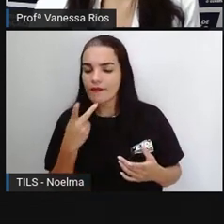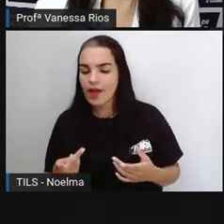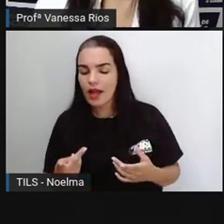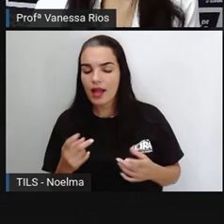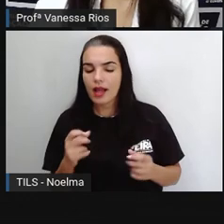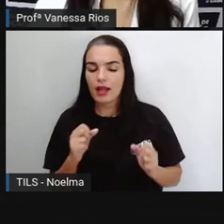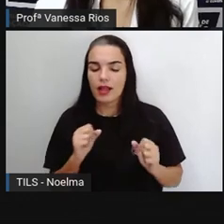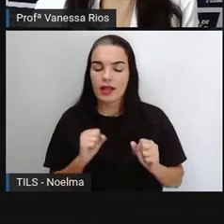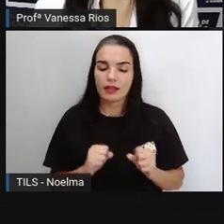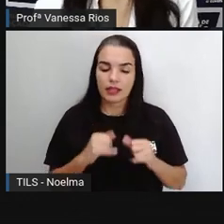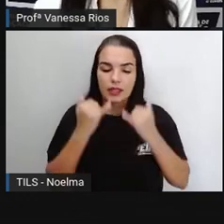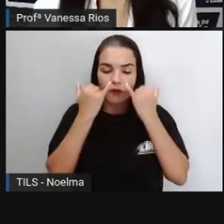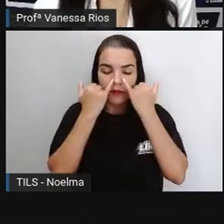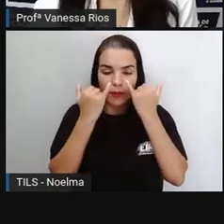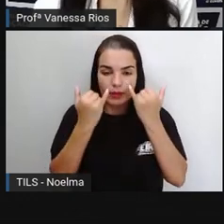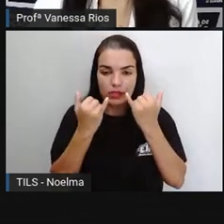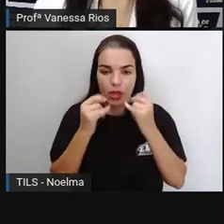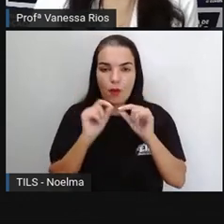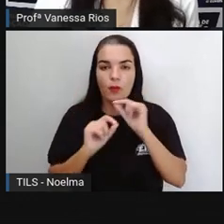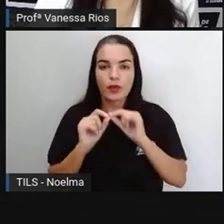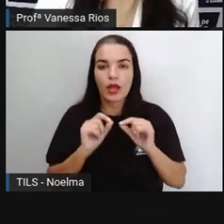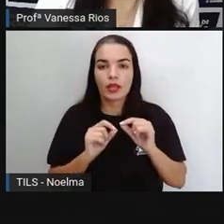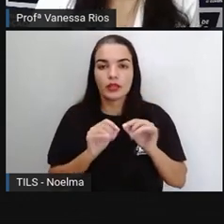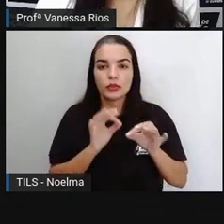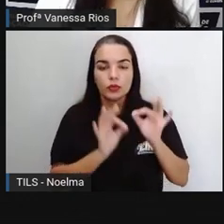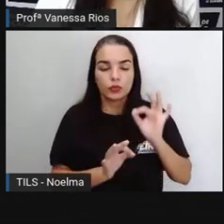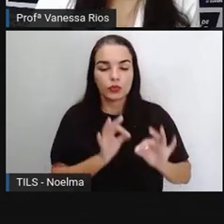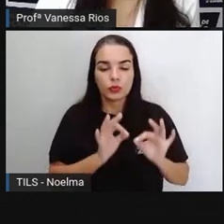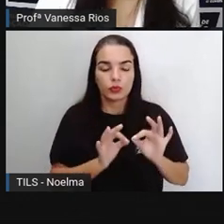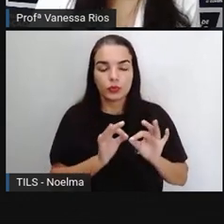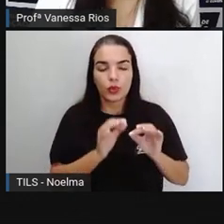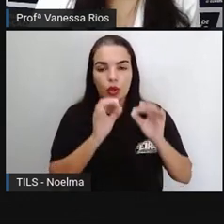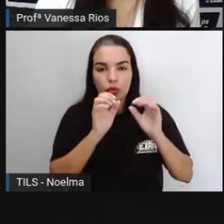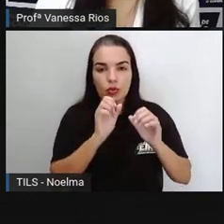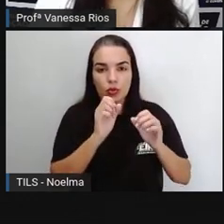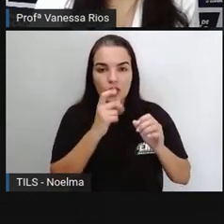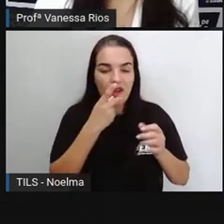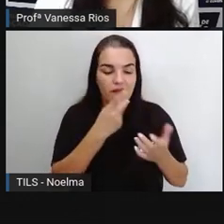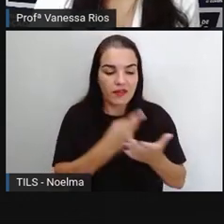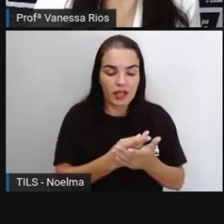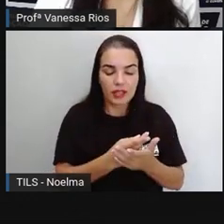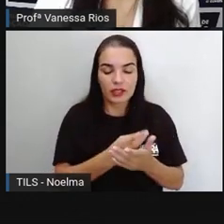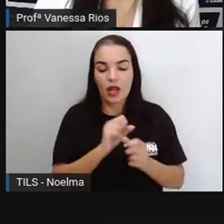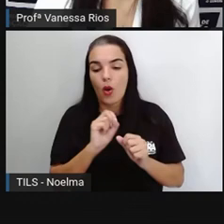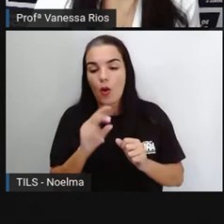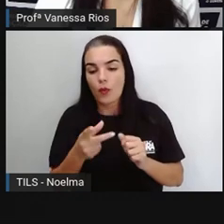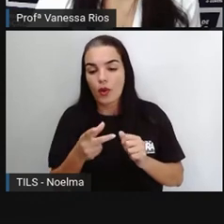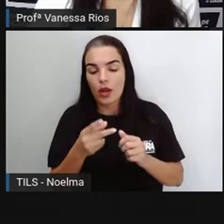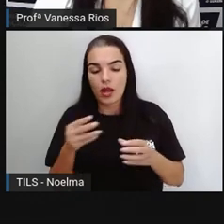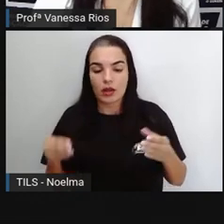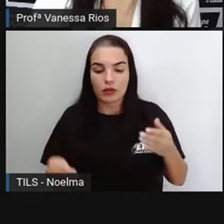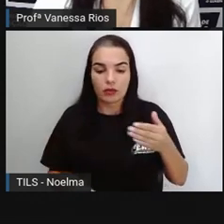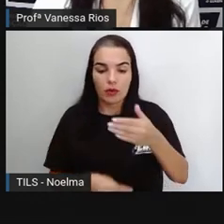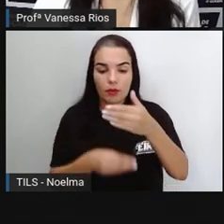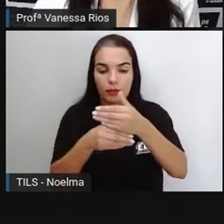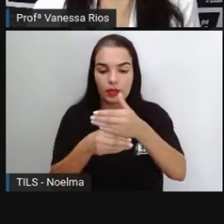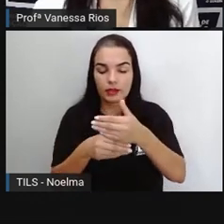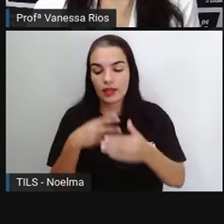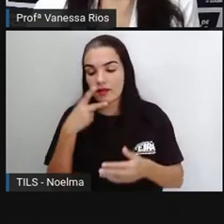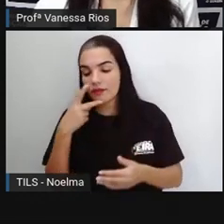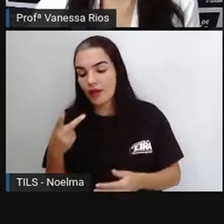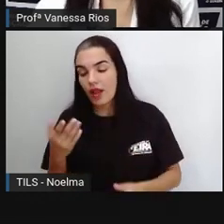informação que justifica ou completa anterior então normalmente nos textos